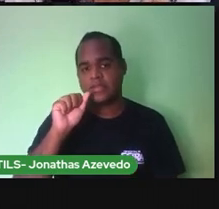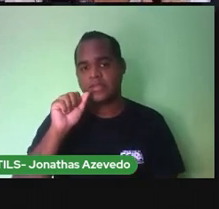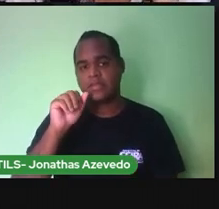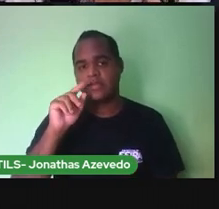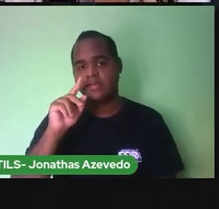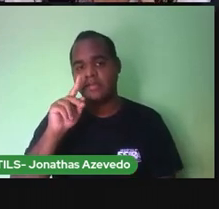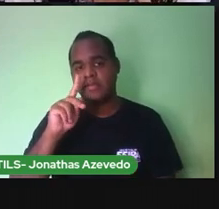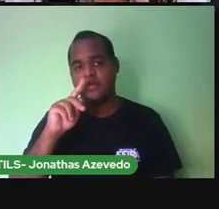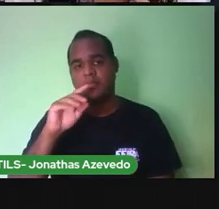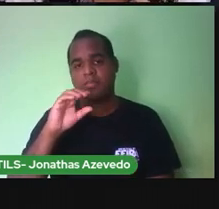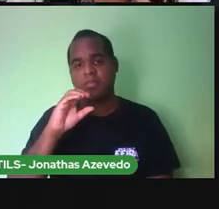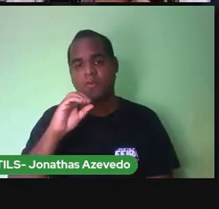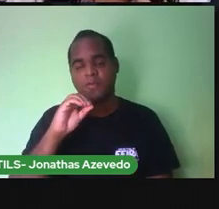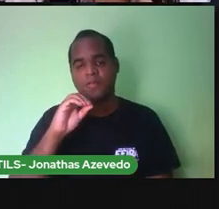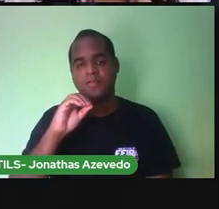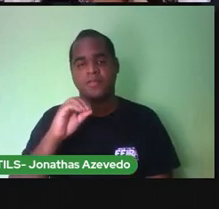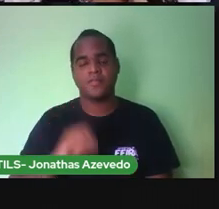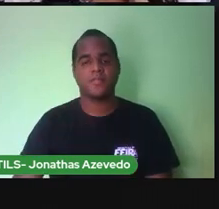Sapo